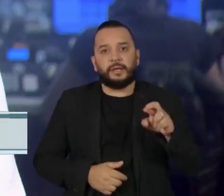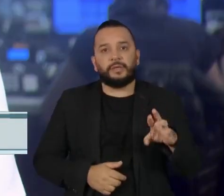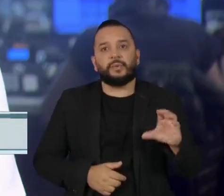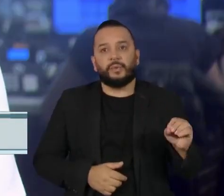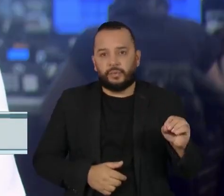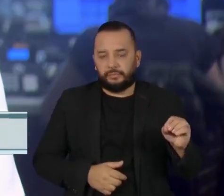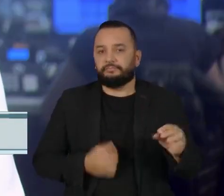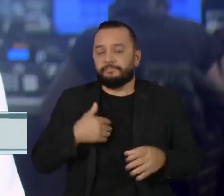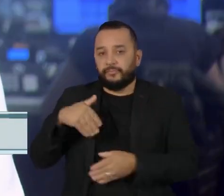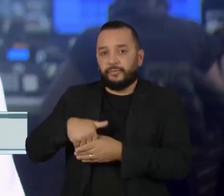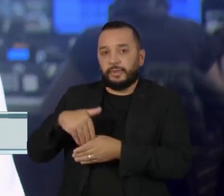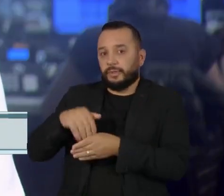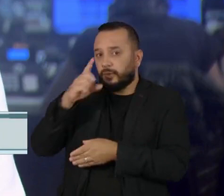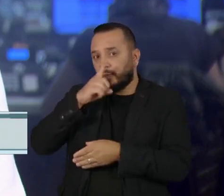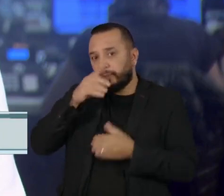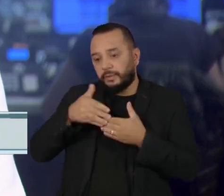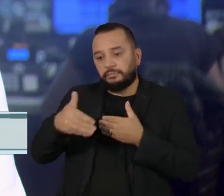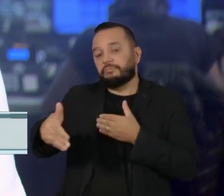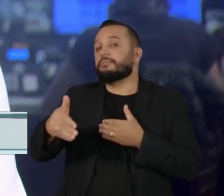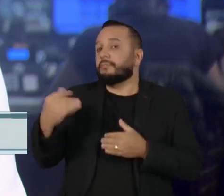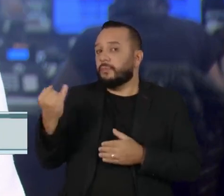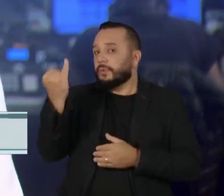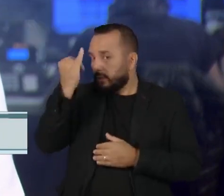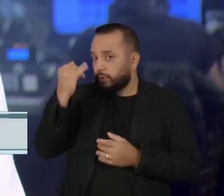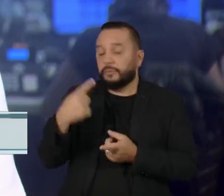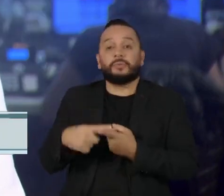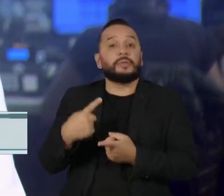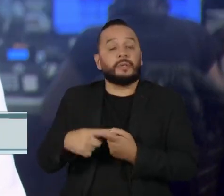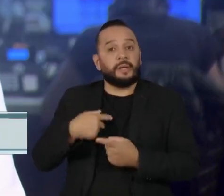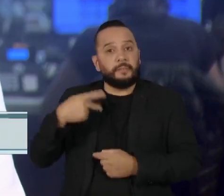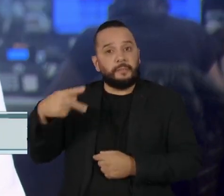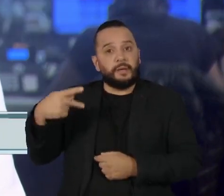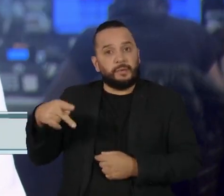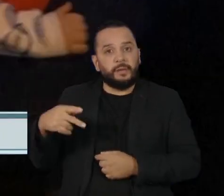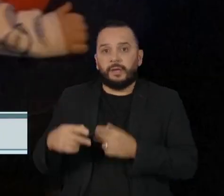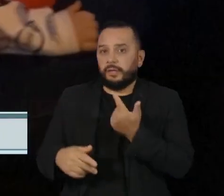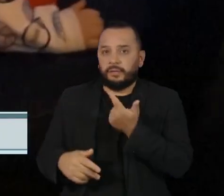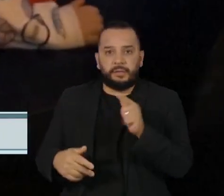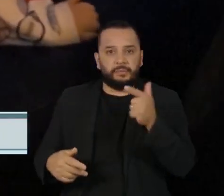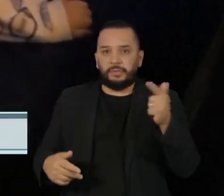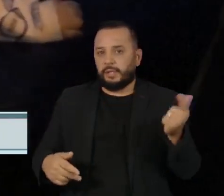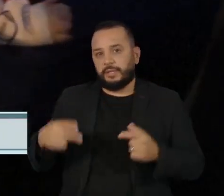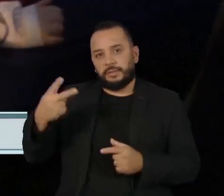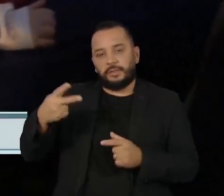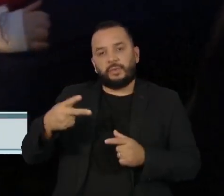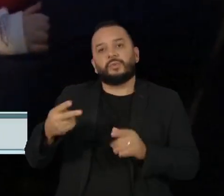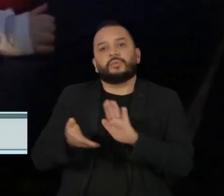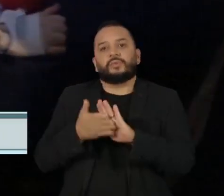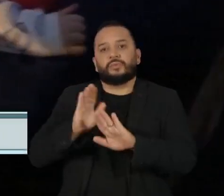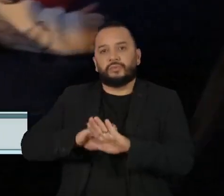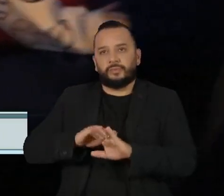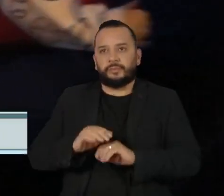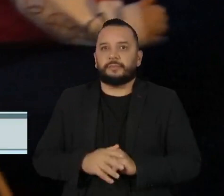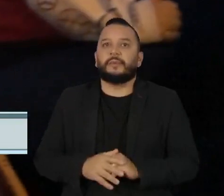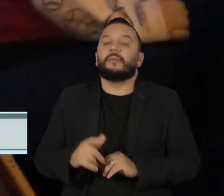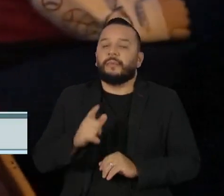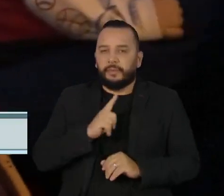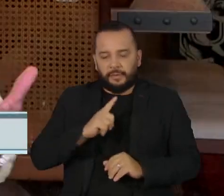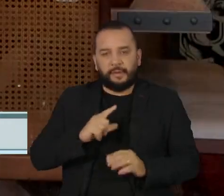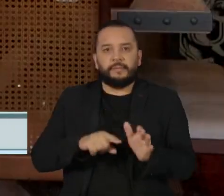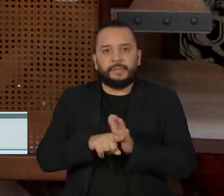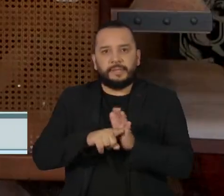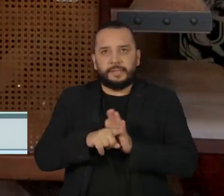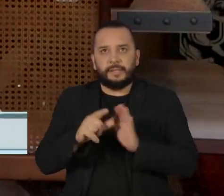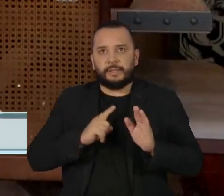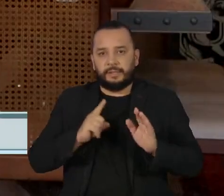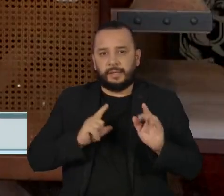As eleições de domingo serão decisivas, pois o Paraguai não tem segundo turno. Há pesquisas que dão empate técnico